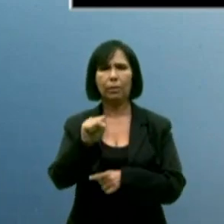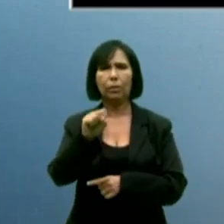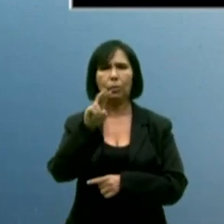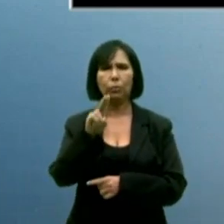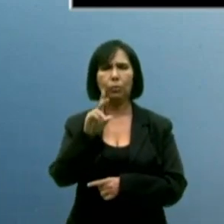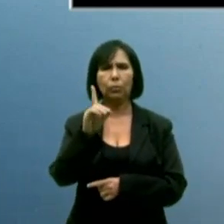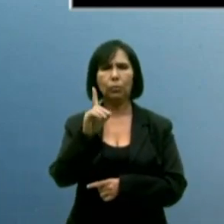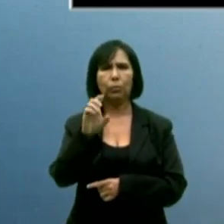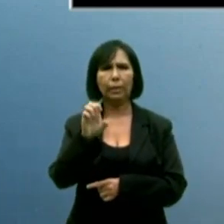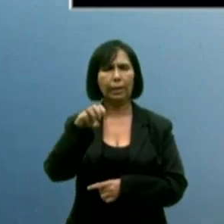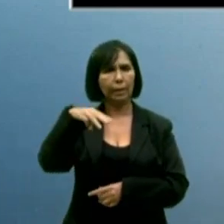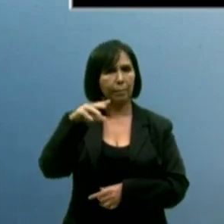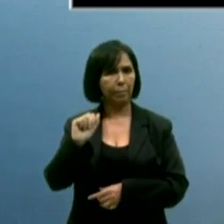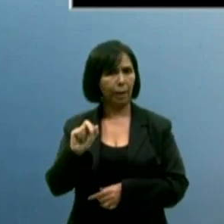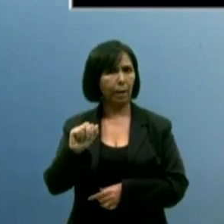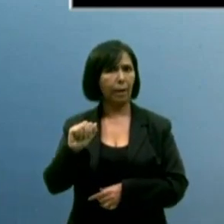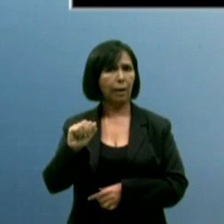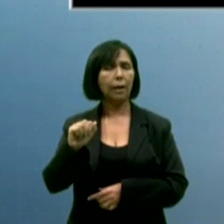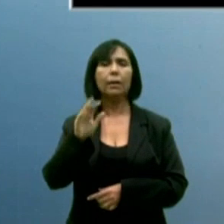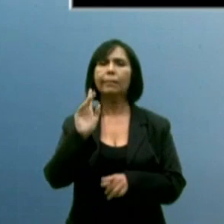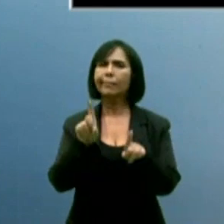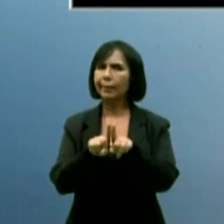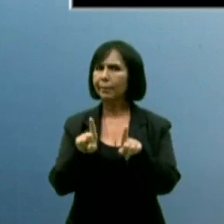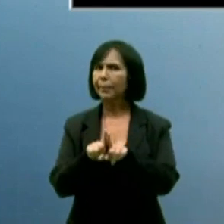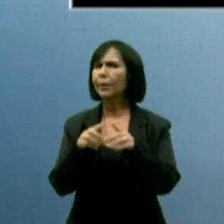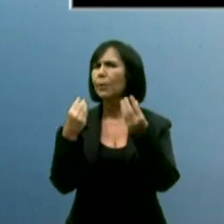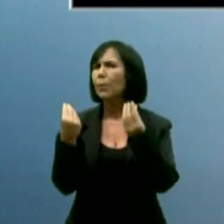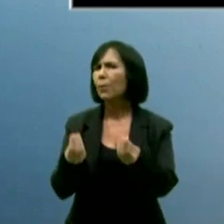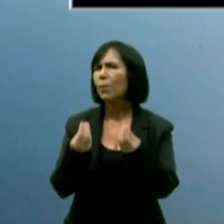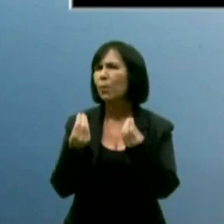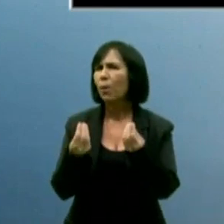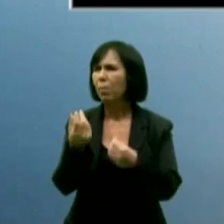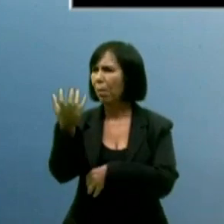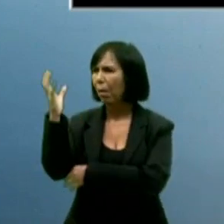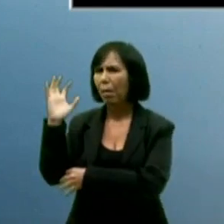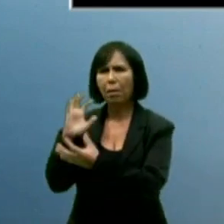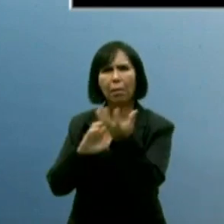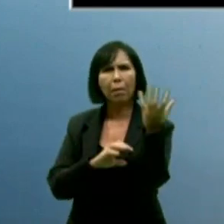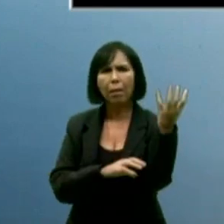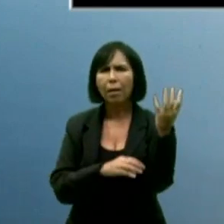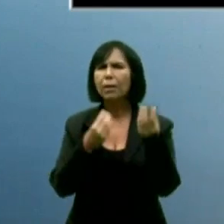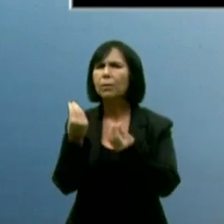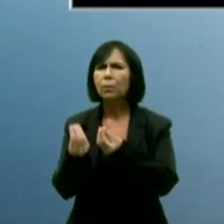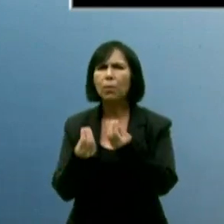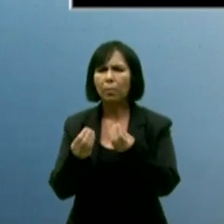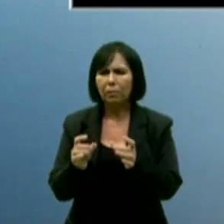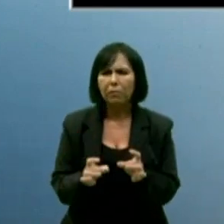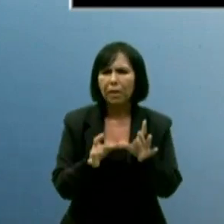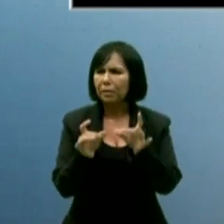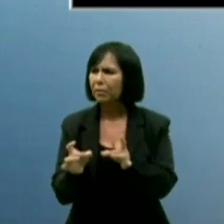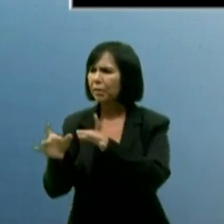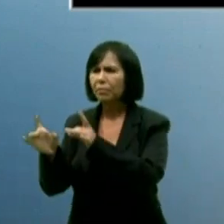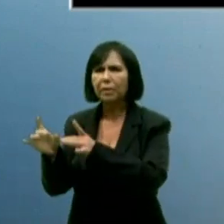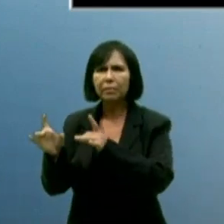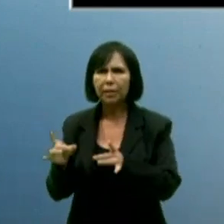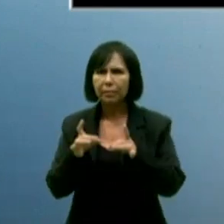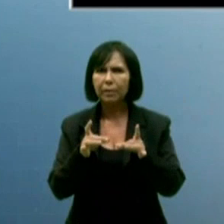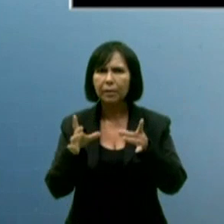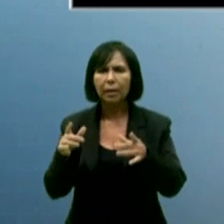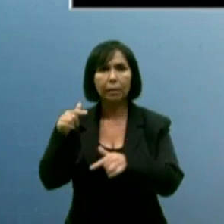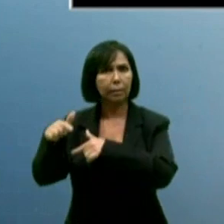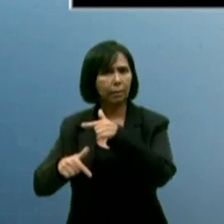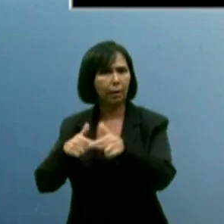Vendas de licenças ambientais. É impressionante como o governo é um campo minado. Onde você vai pisando, vai explodindo. Não teve